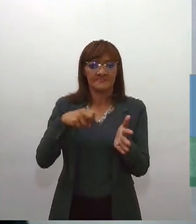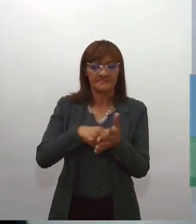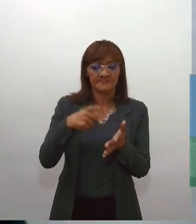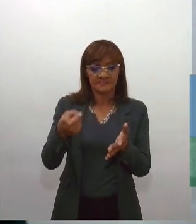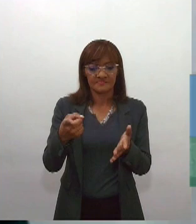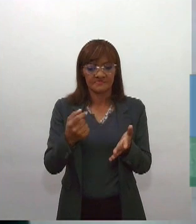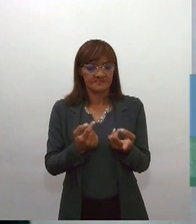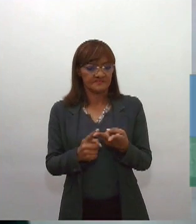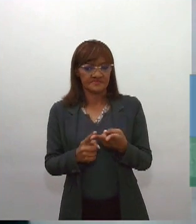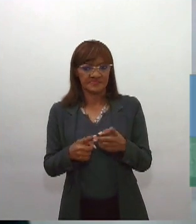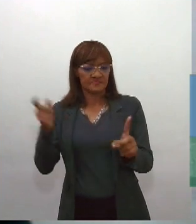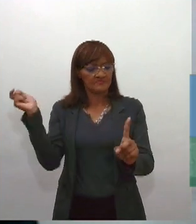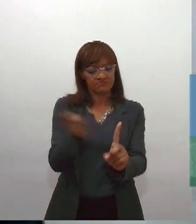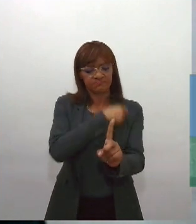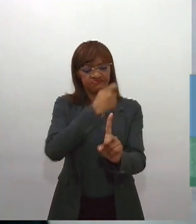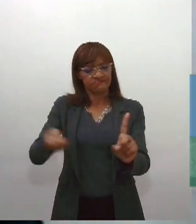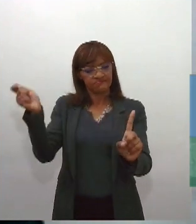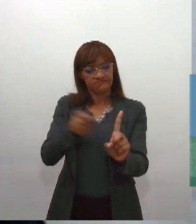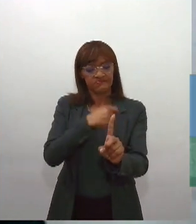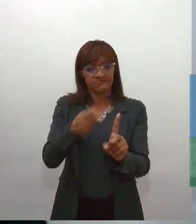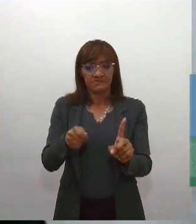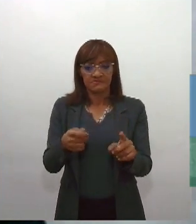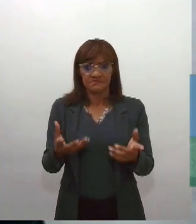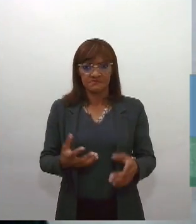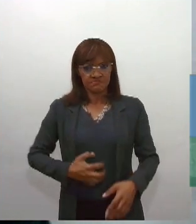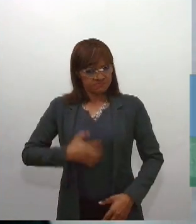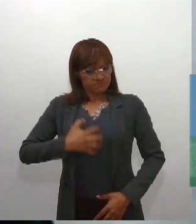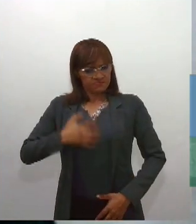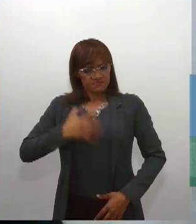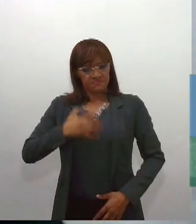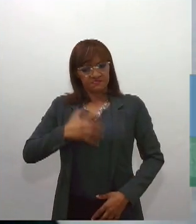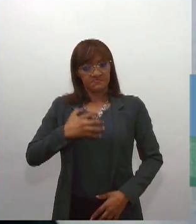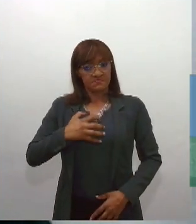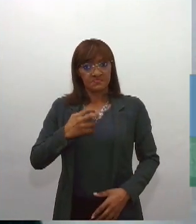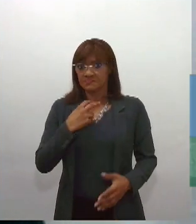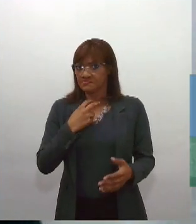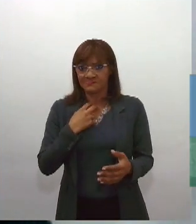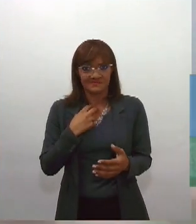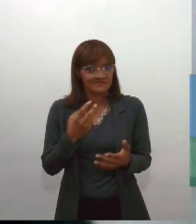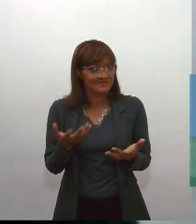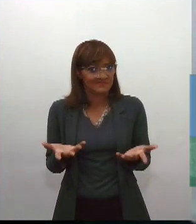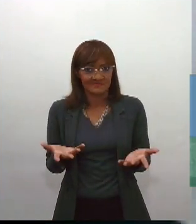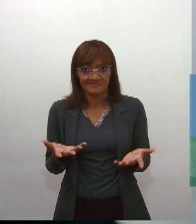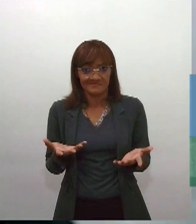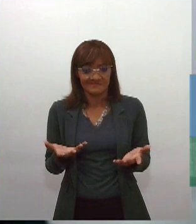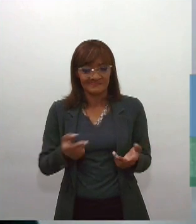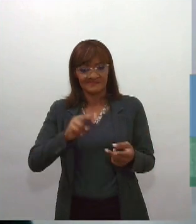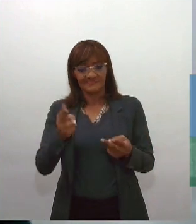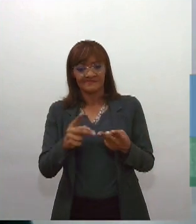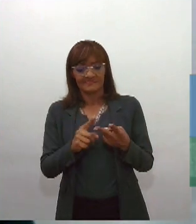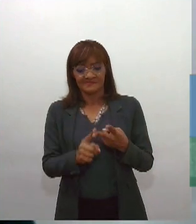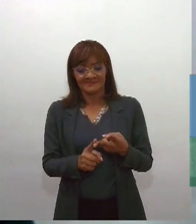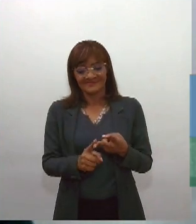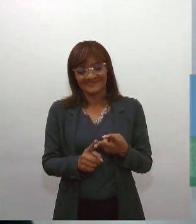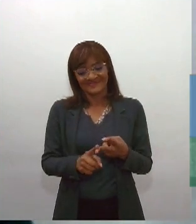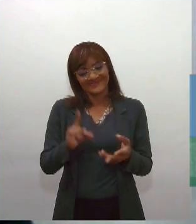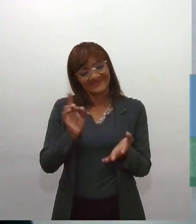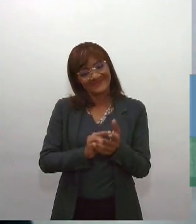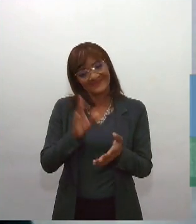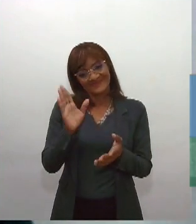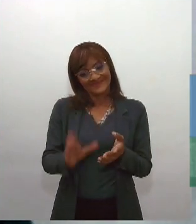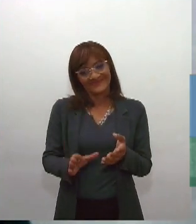chicoteados ou algo do tipo porque você está com raiva de uma decisão do ministro. Ou conclamar o Exército para poder ocupar as ruas